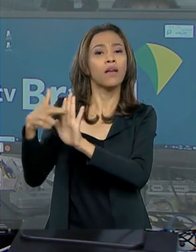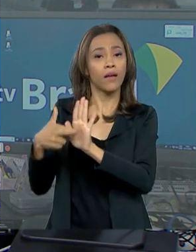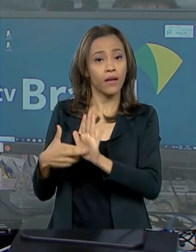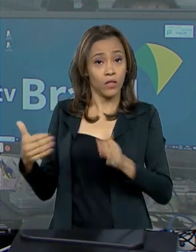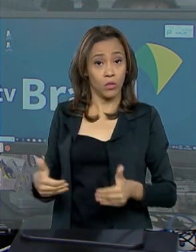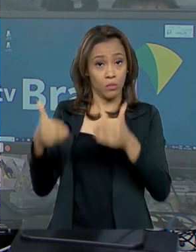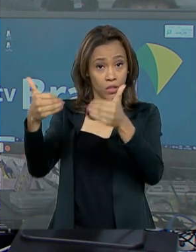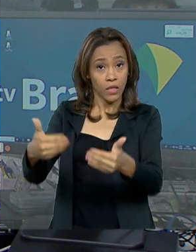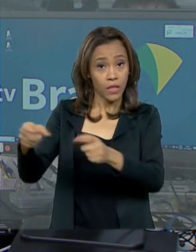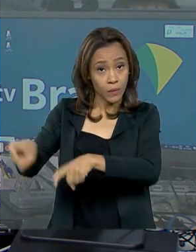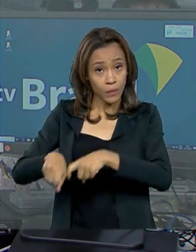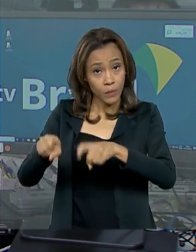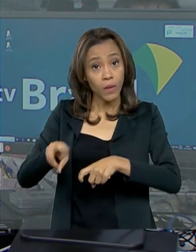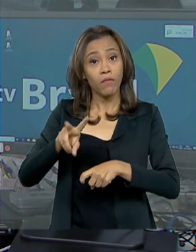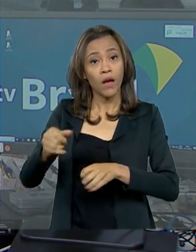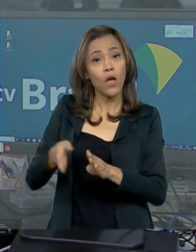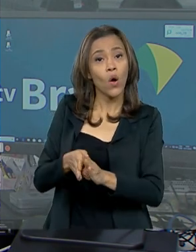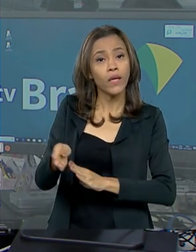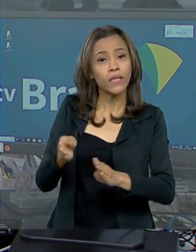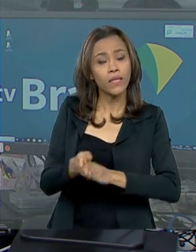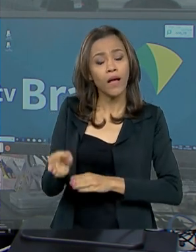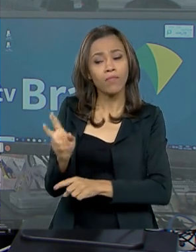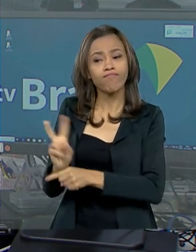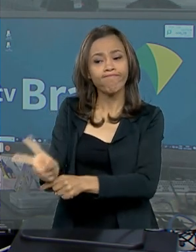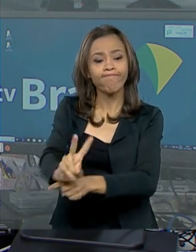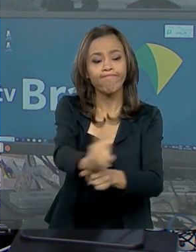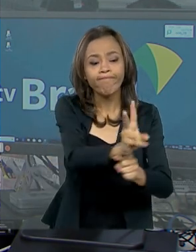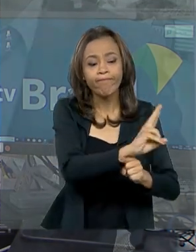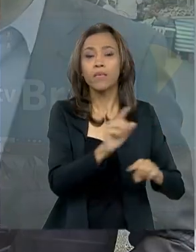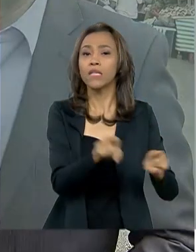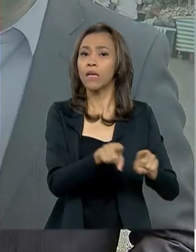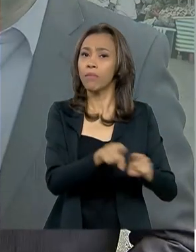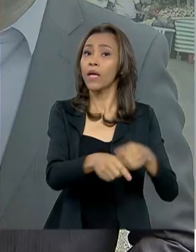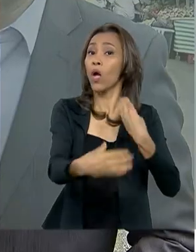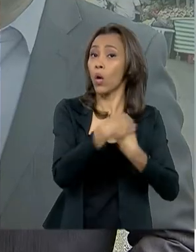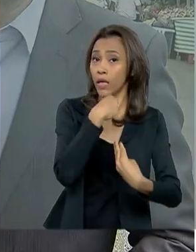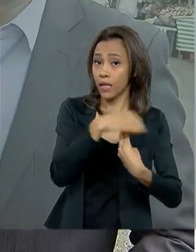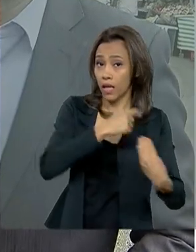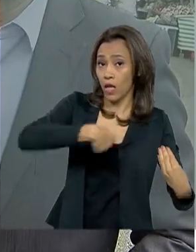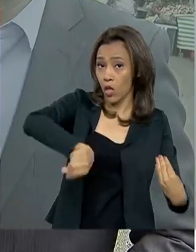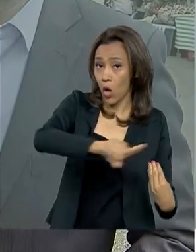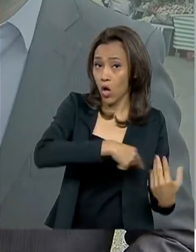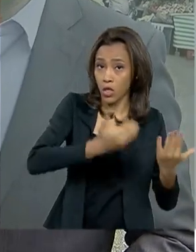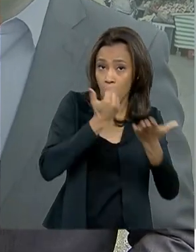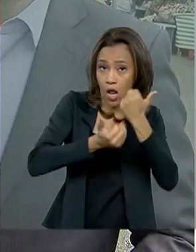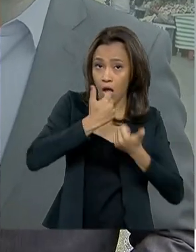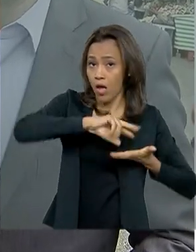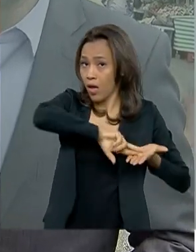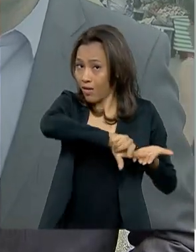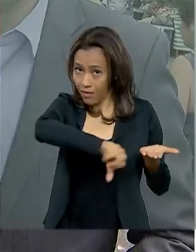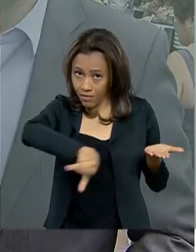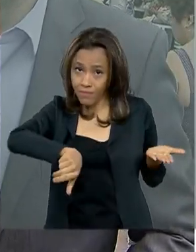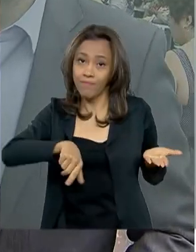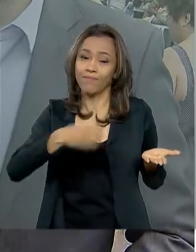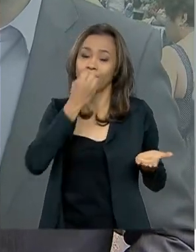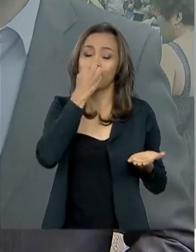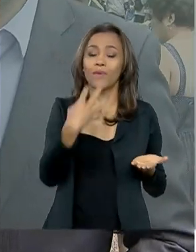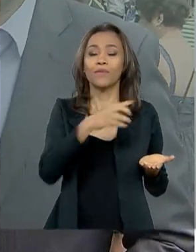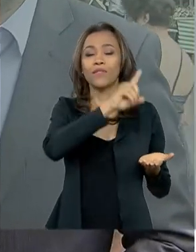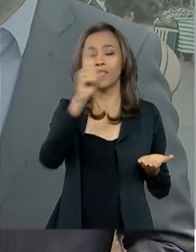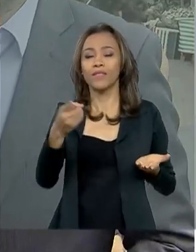auxiliar fiscais e também nós, consumidores. Vamos até São Paulo. O Ricardo Ferraz explica tudo para a gente. Bom dia, Ricardo.